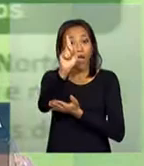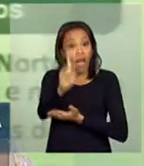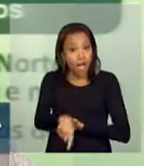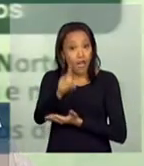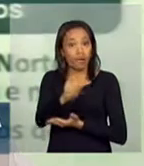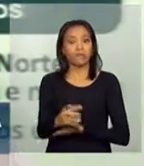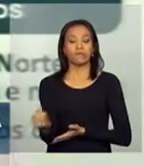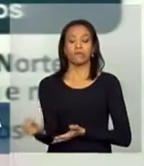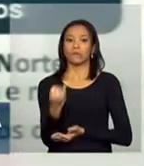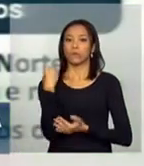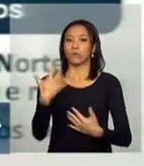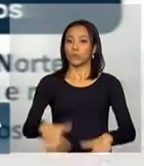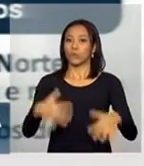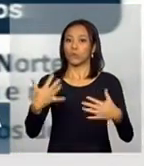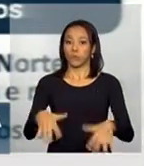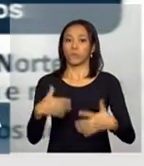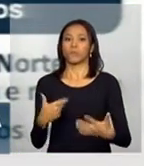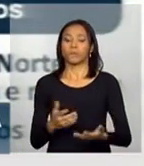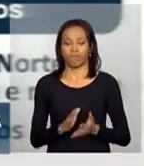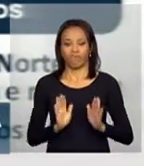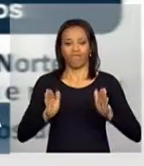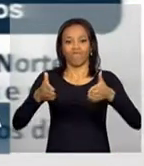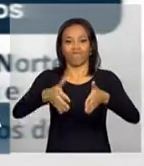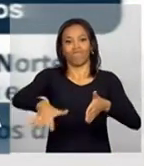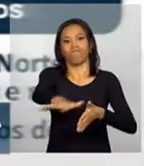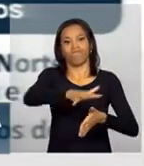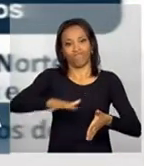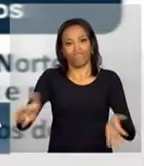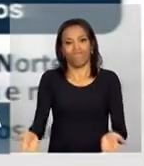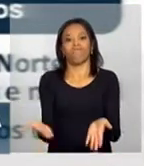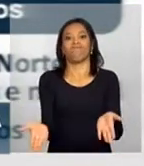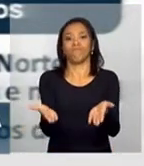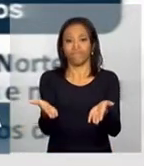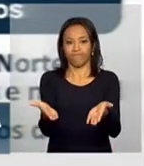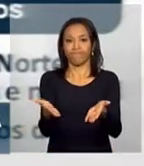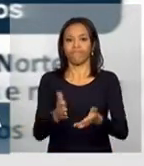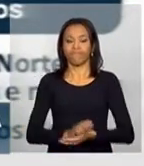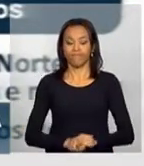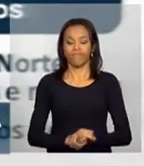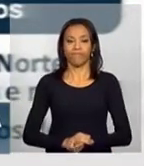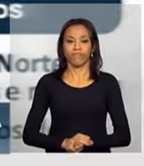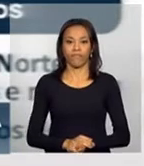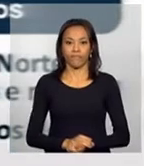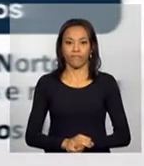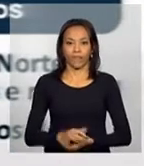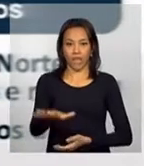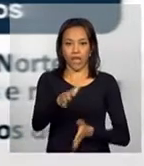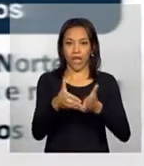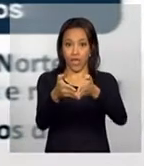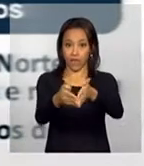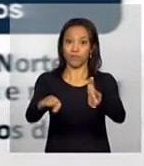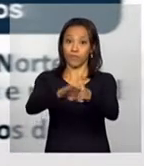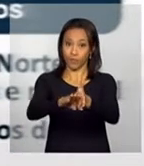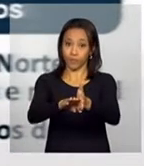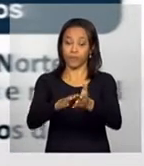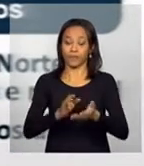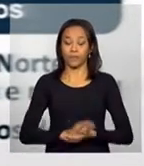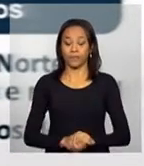significativo para o nosso desempenho. O desempenho do sistema portuário e do Brasil, é claro.